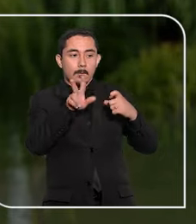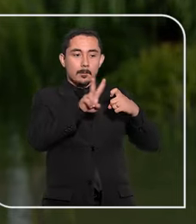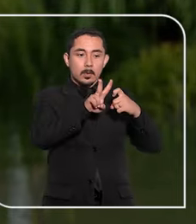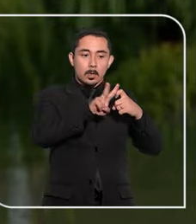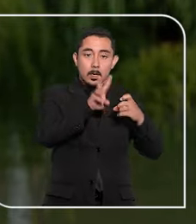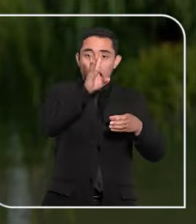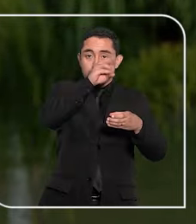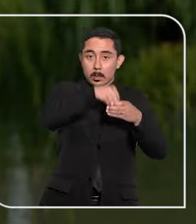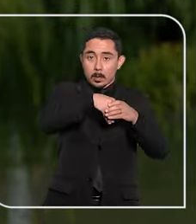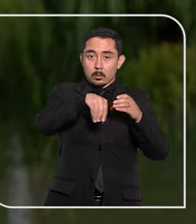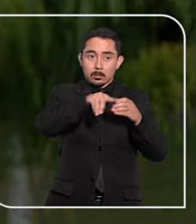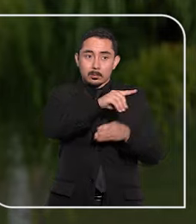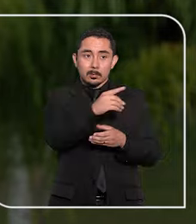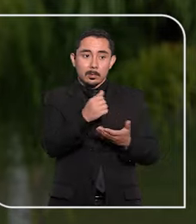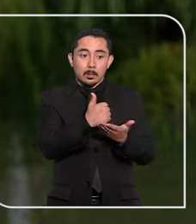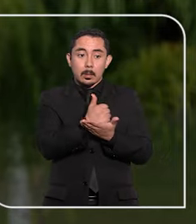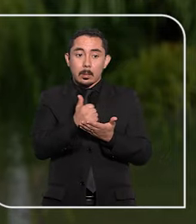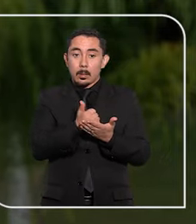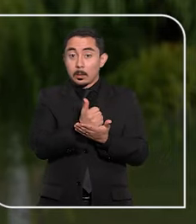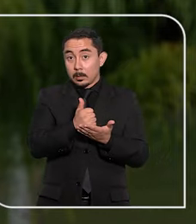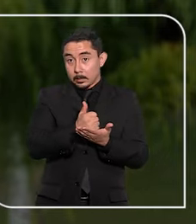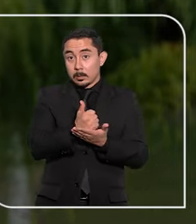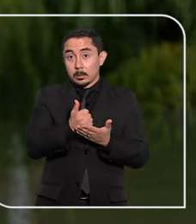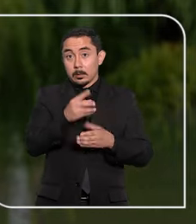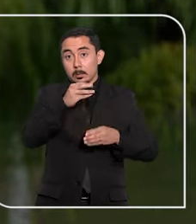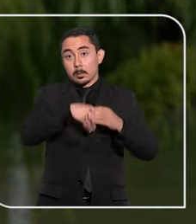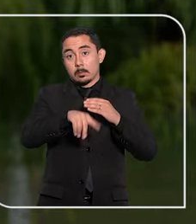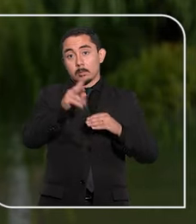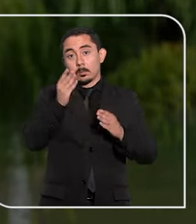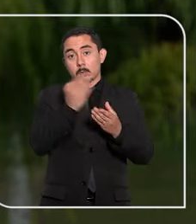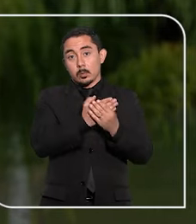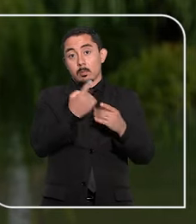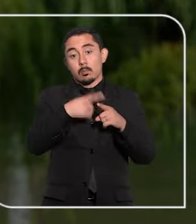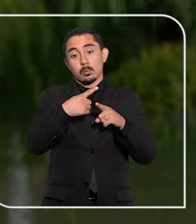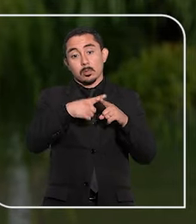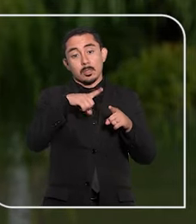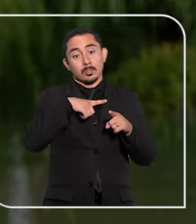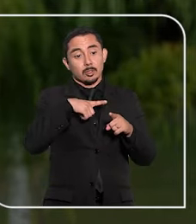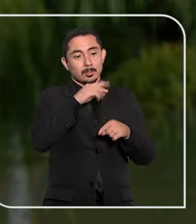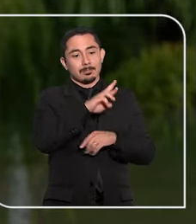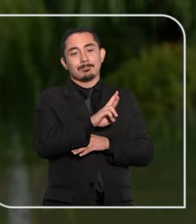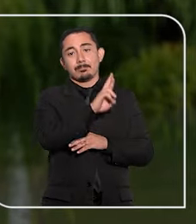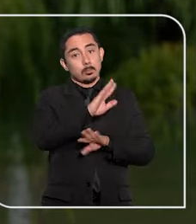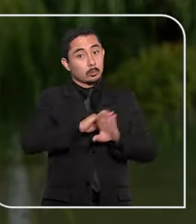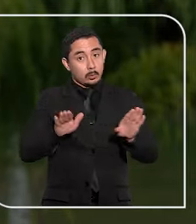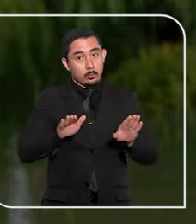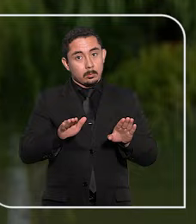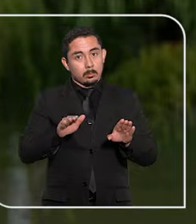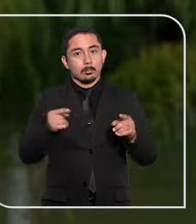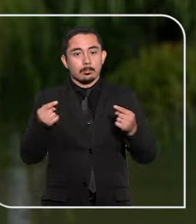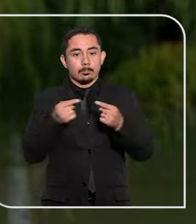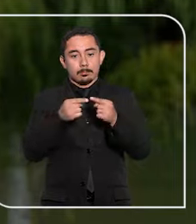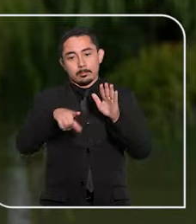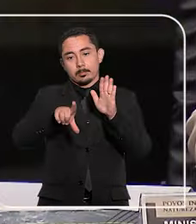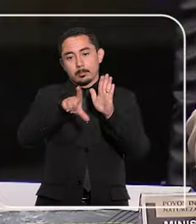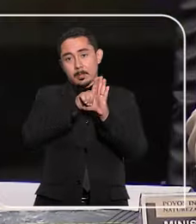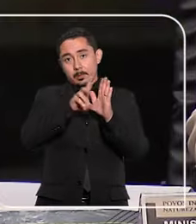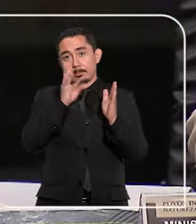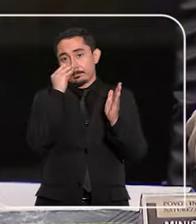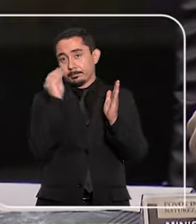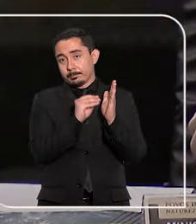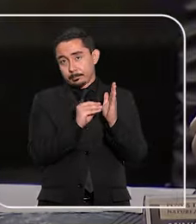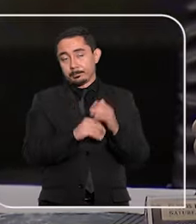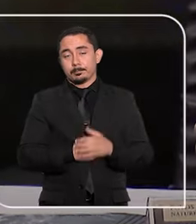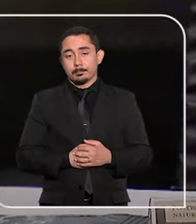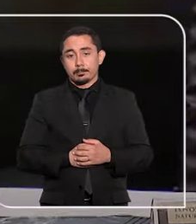sido incluída no polo passivo do processo apenas por causa do cargo ocupado, o que seria ilegal. Ao